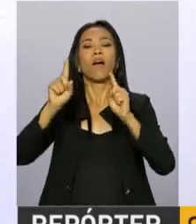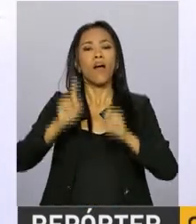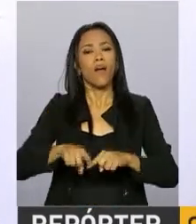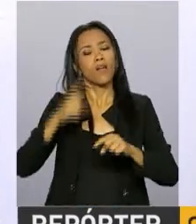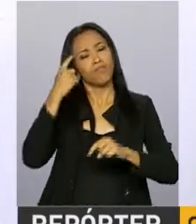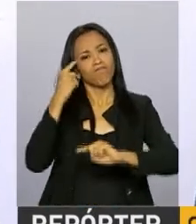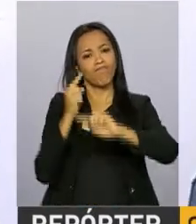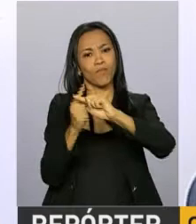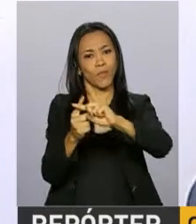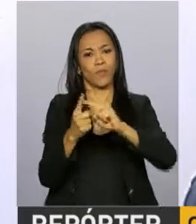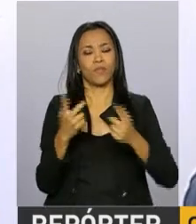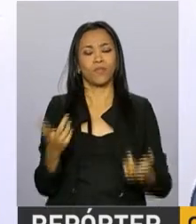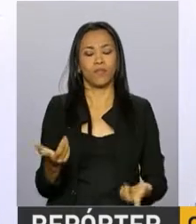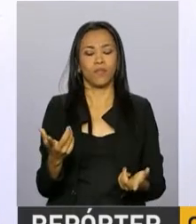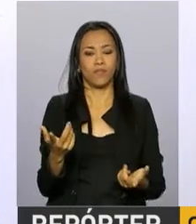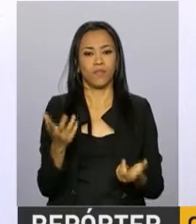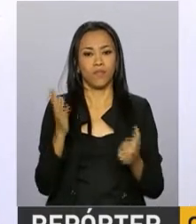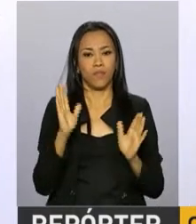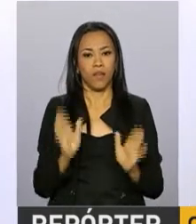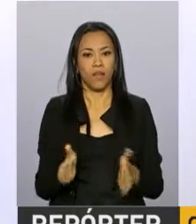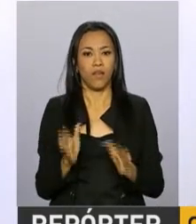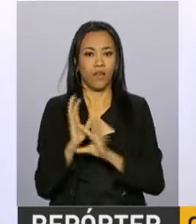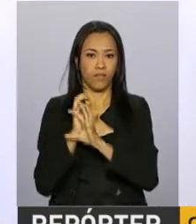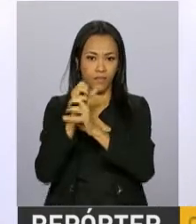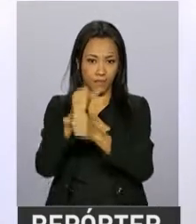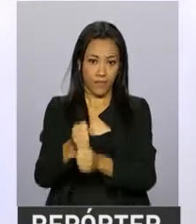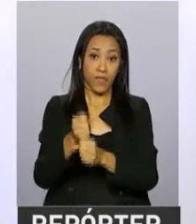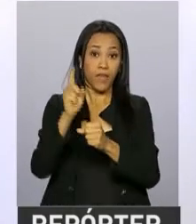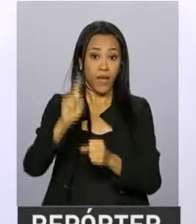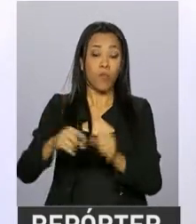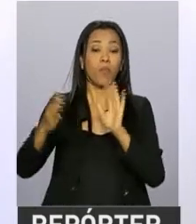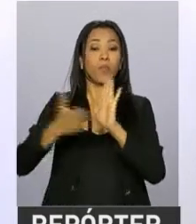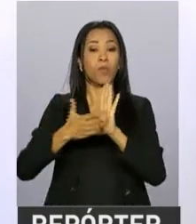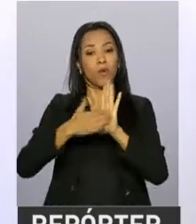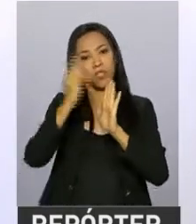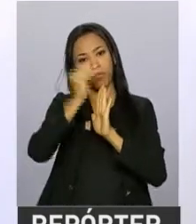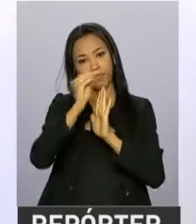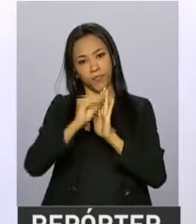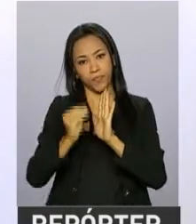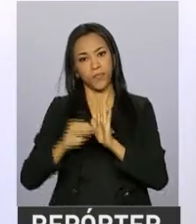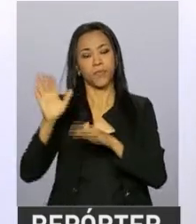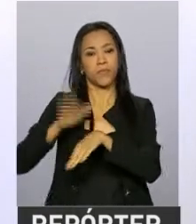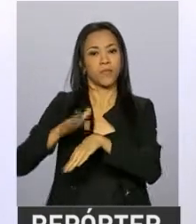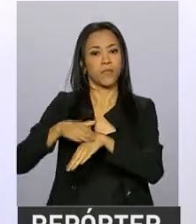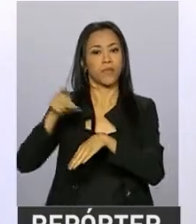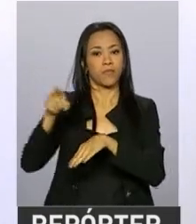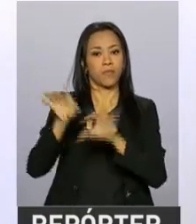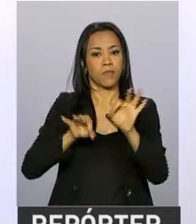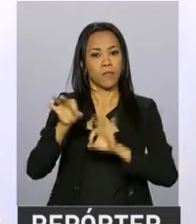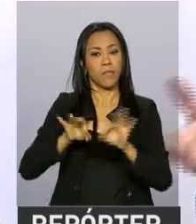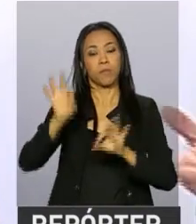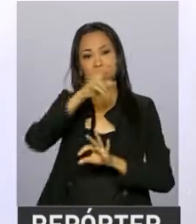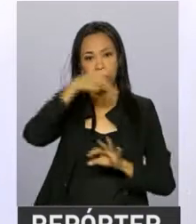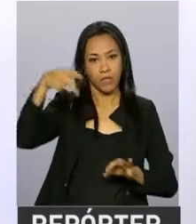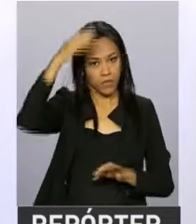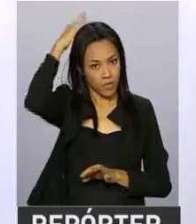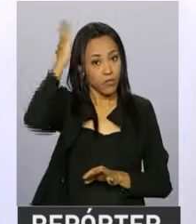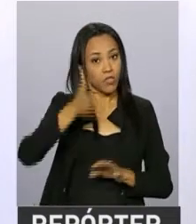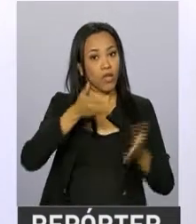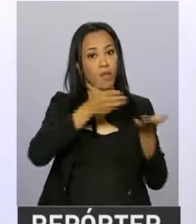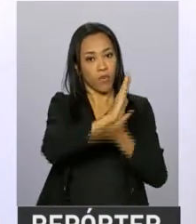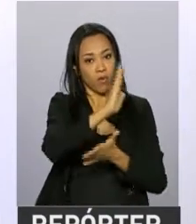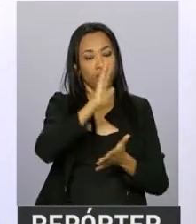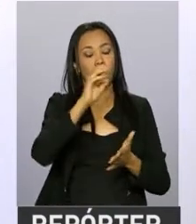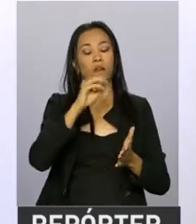positivo, medida adotada pelo presidente Temer através da medida provisória já aprovada